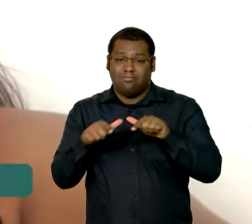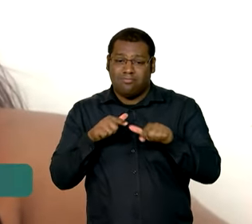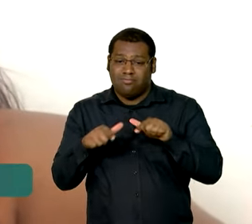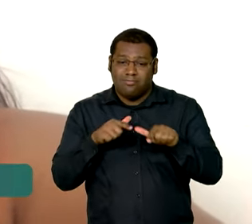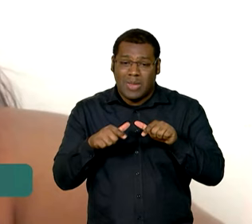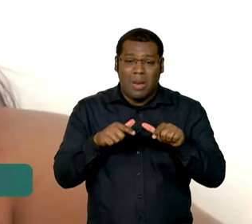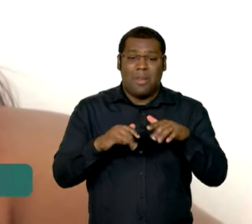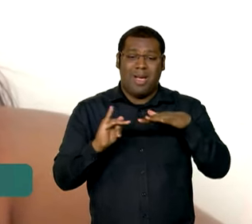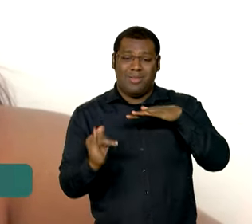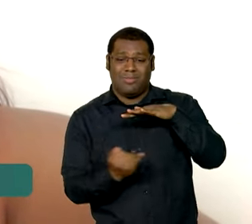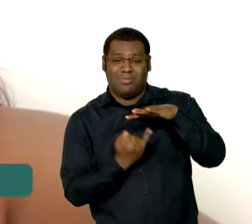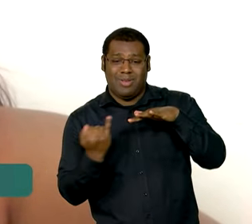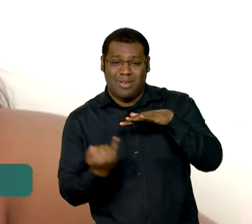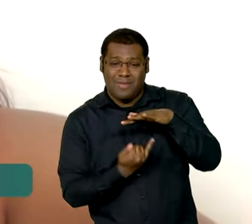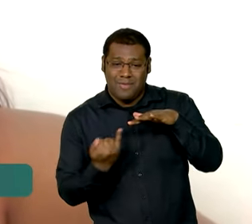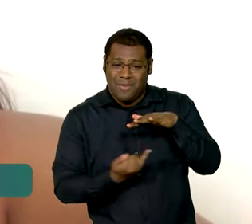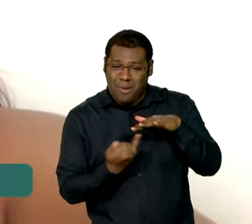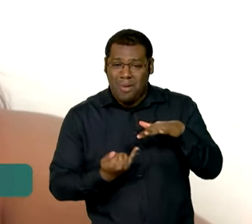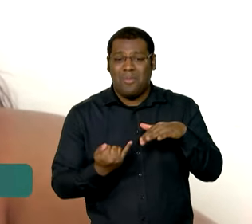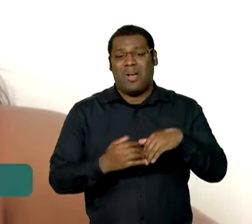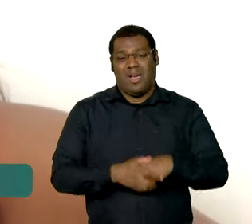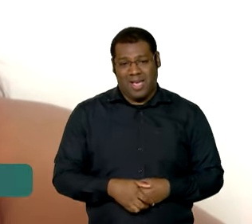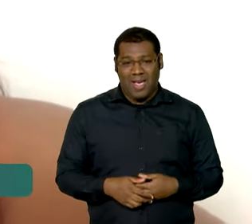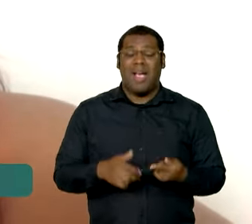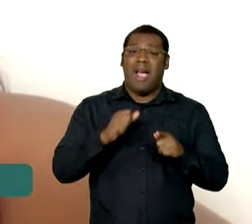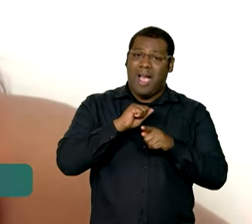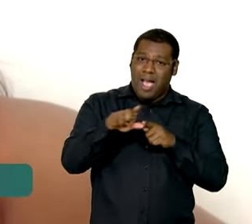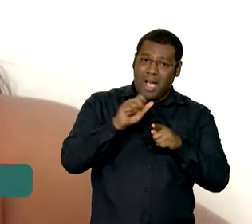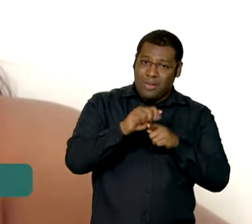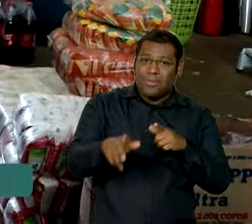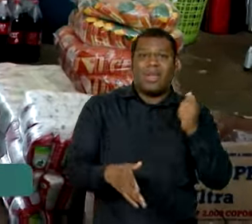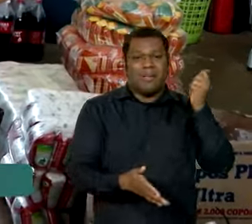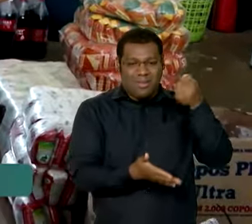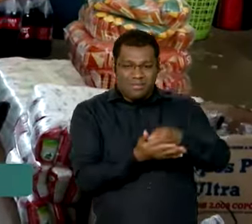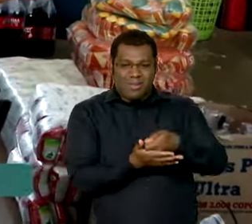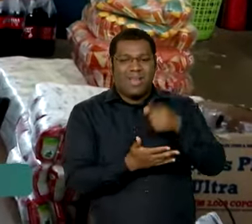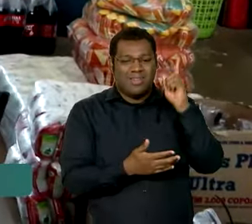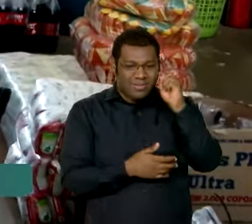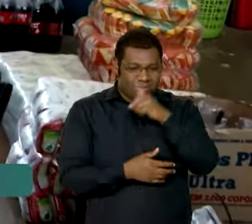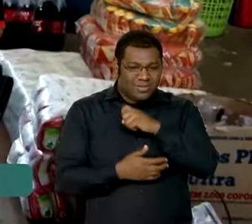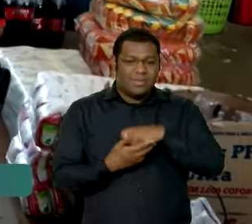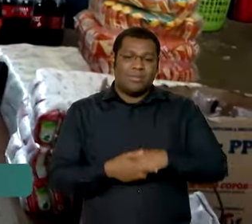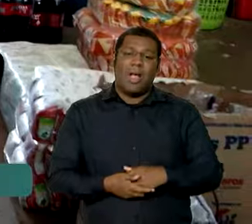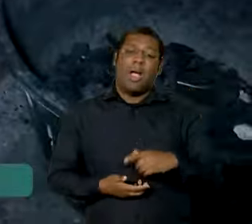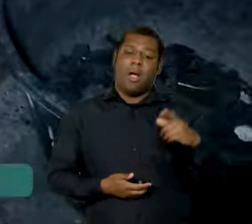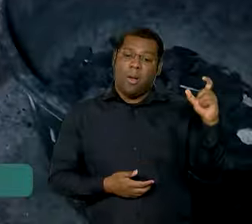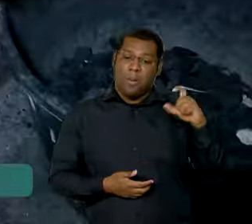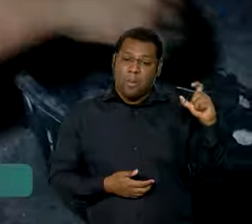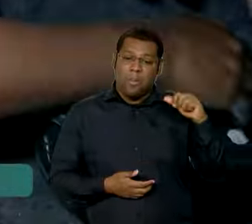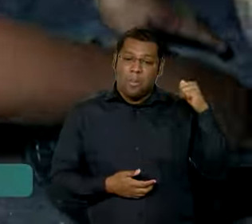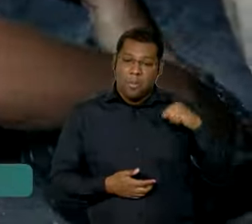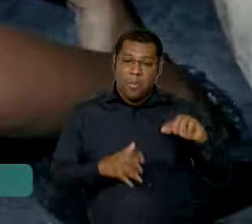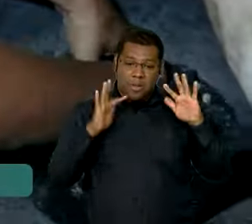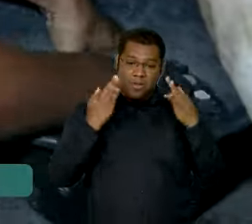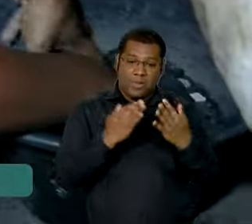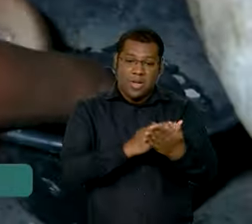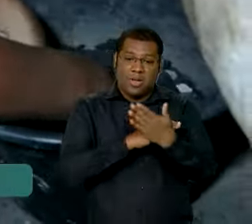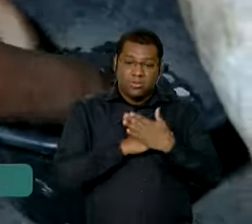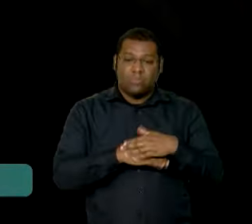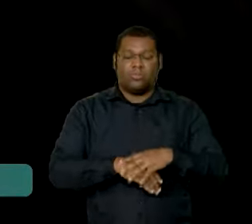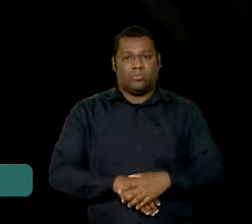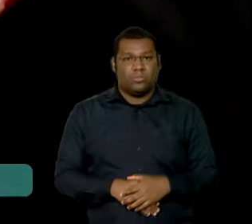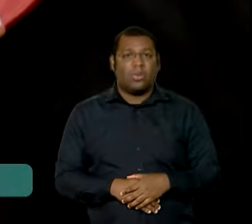tem renda fixa, né? E para pagar o aluguel tem que ter aquele dinheiro todo mês, né? A ampliação do Bolsa Família freou o aumento da